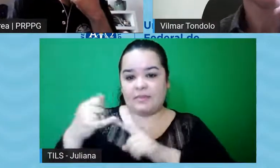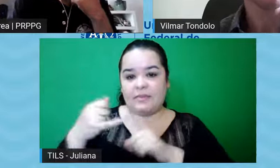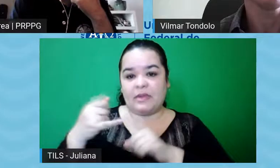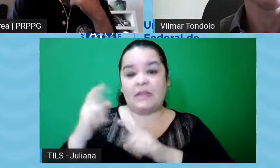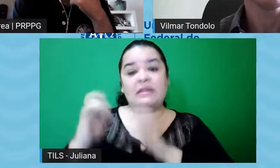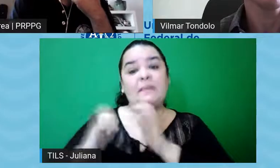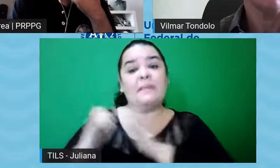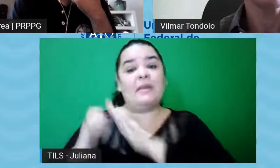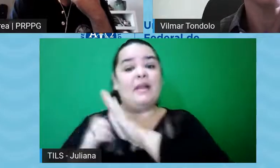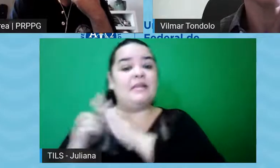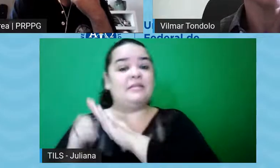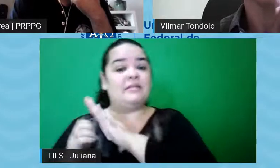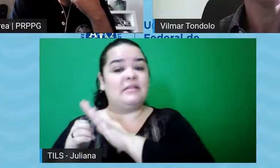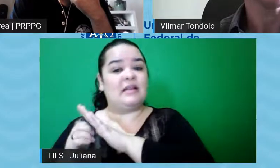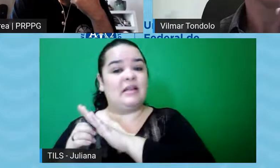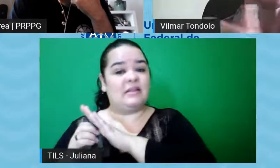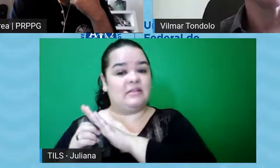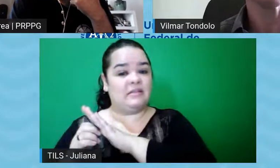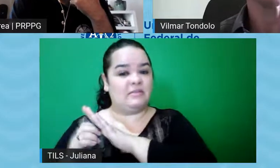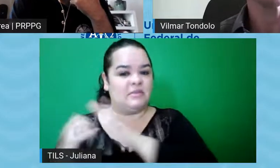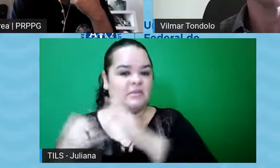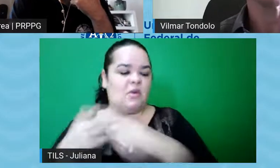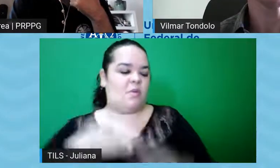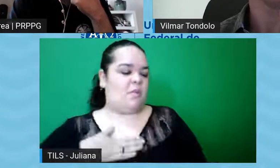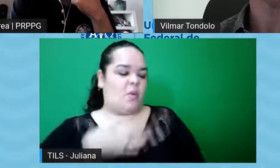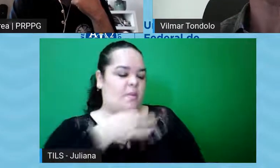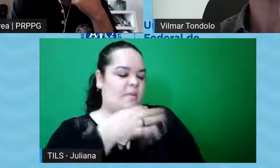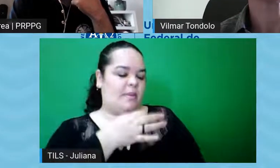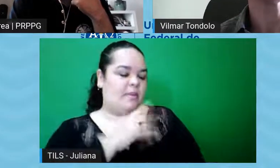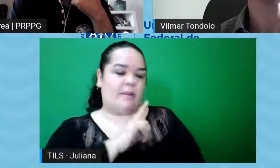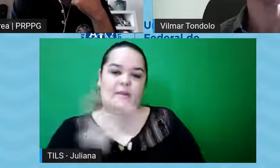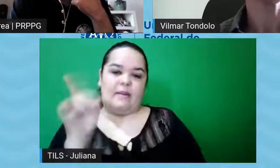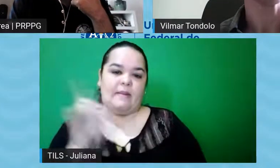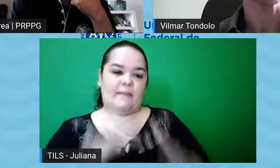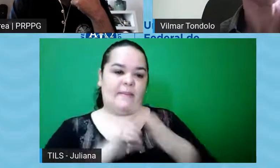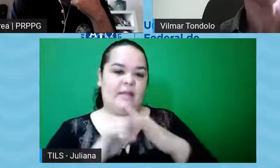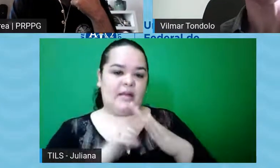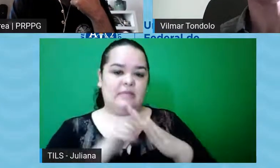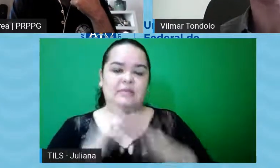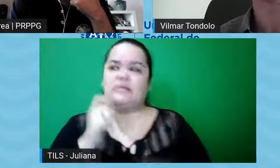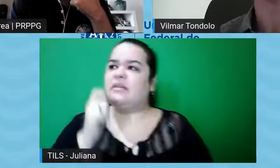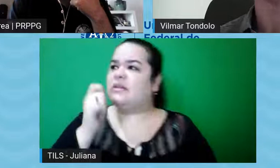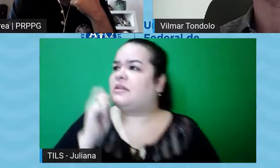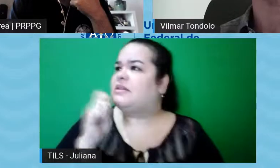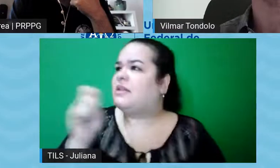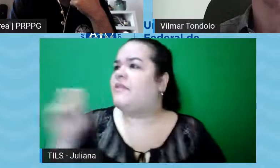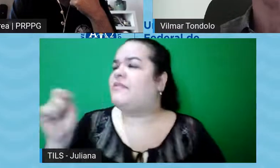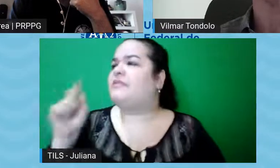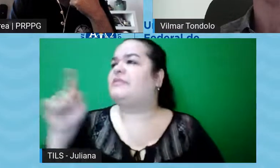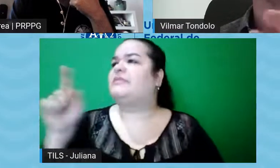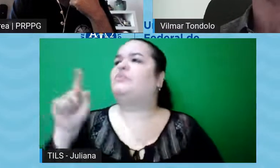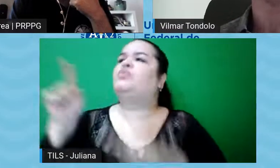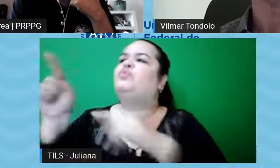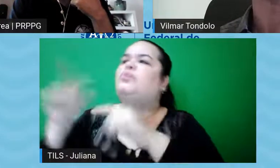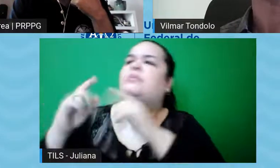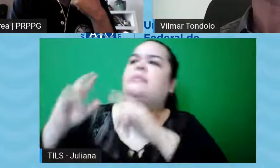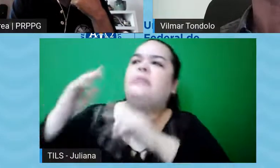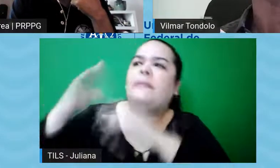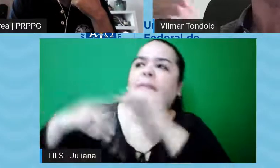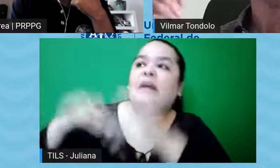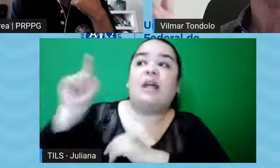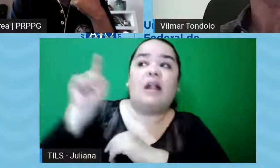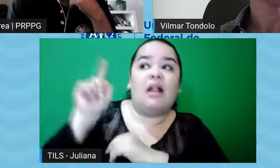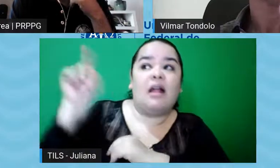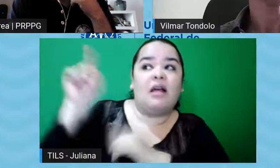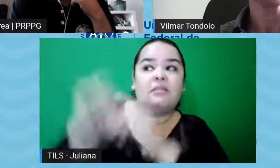empresa, então, tanto em, com entrevistas ou em survey, ele não está respondendo sobre a prática dele, mas